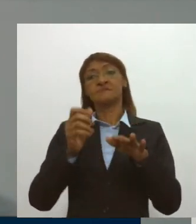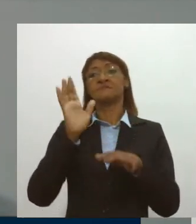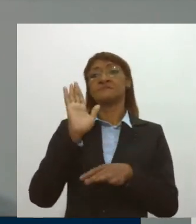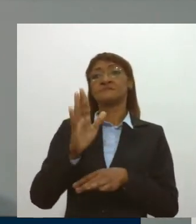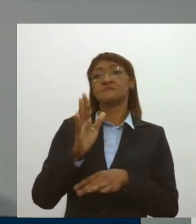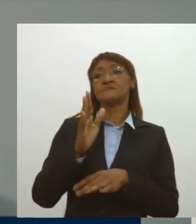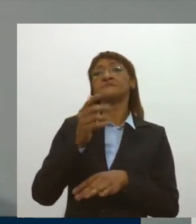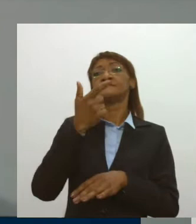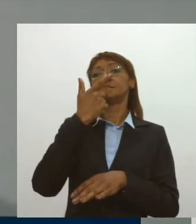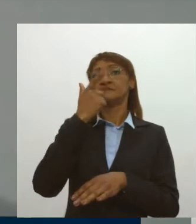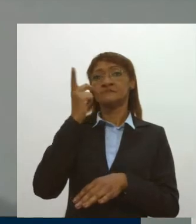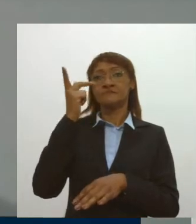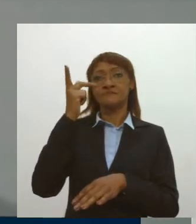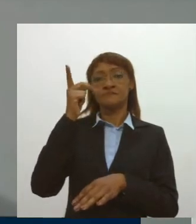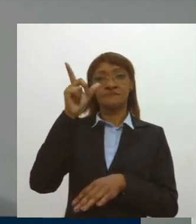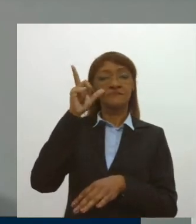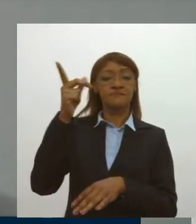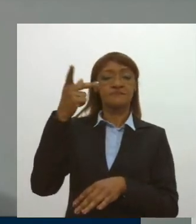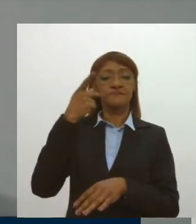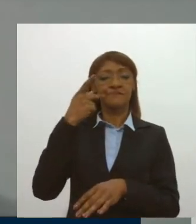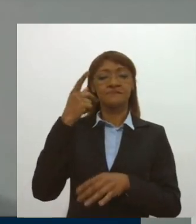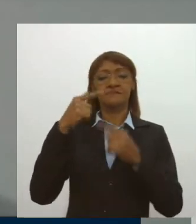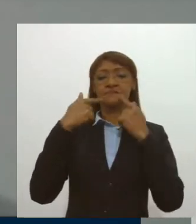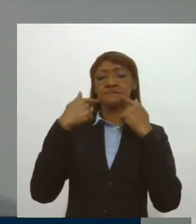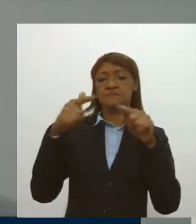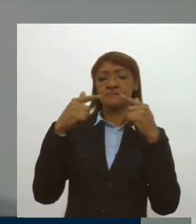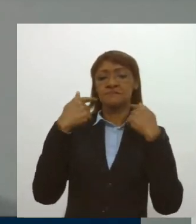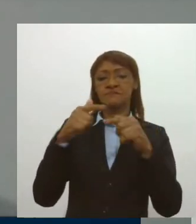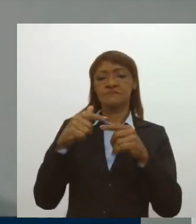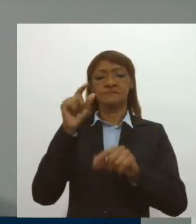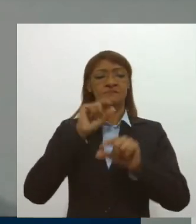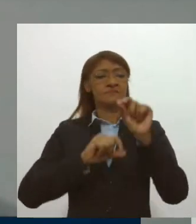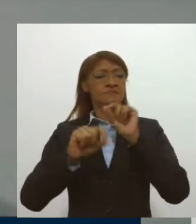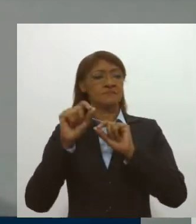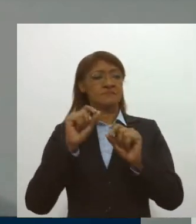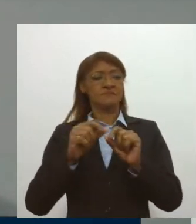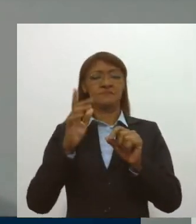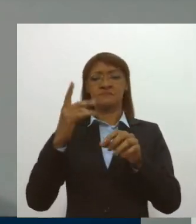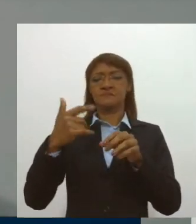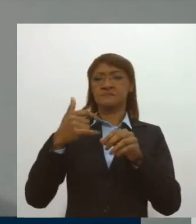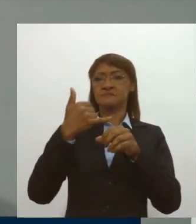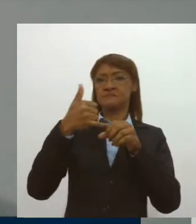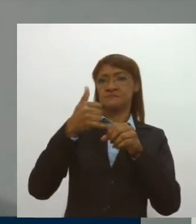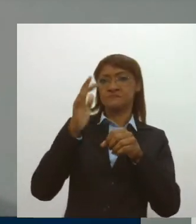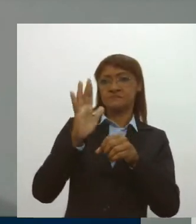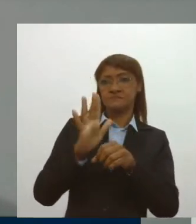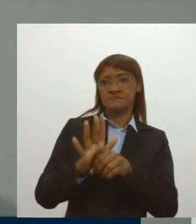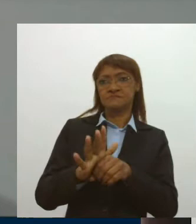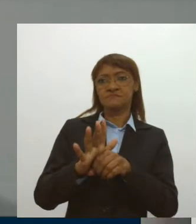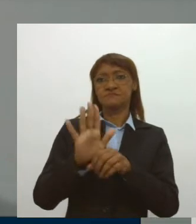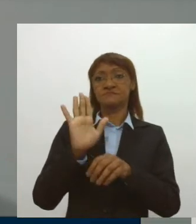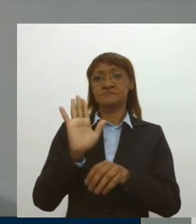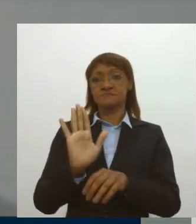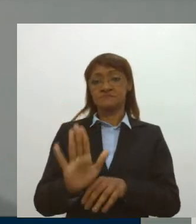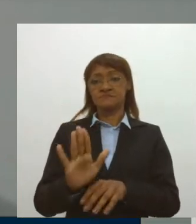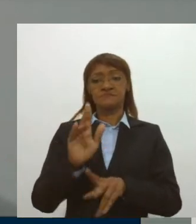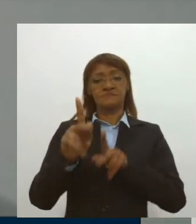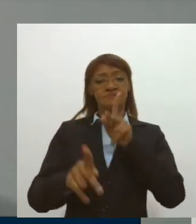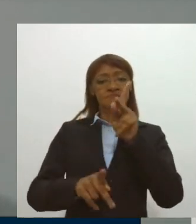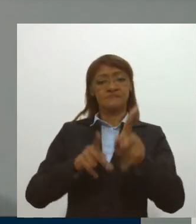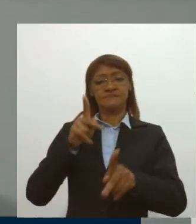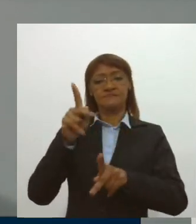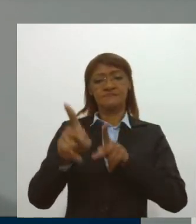criticou os sucessivos aumentos de gasolina e óleo diesel. Disse ainda que o bem do povo brasileiro deve ser